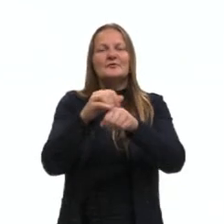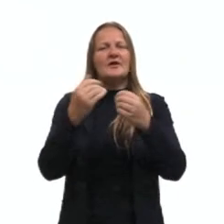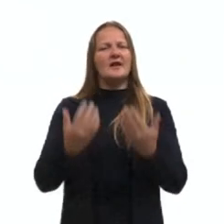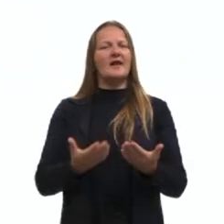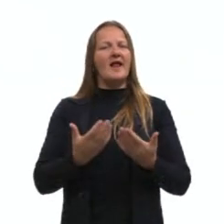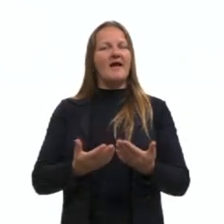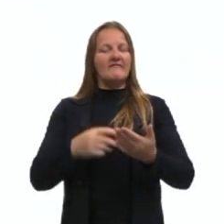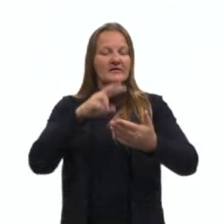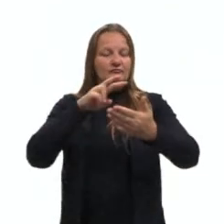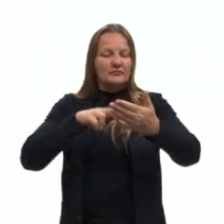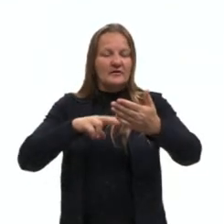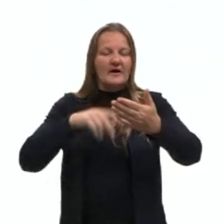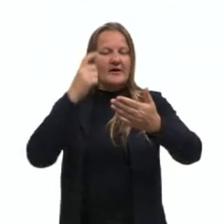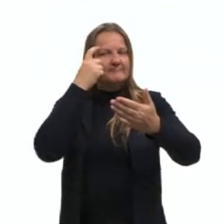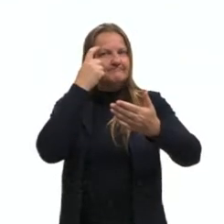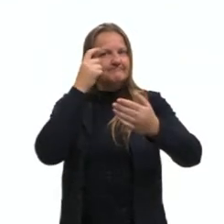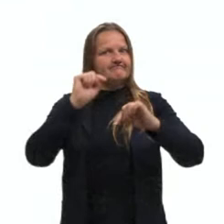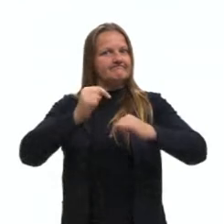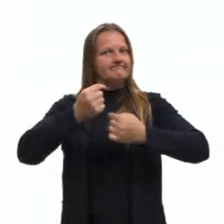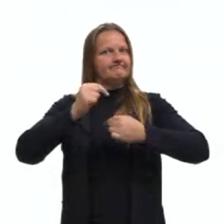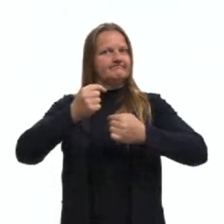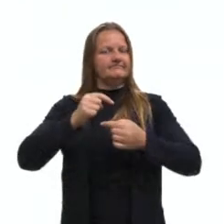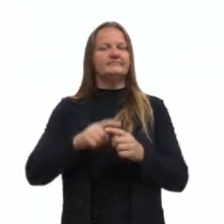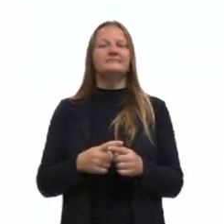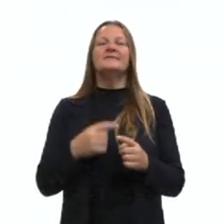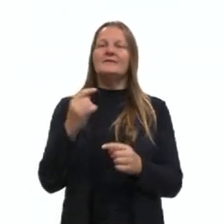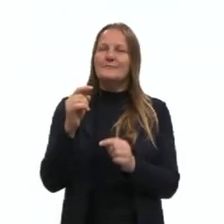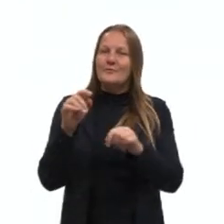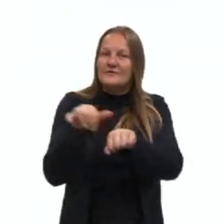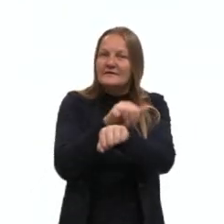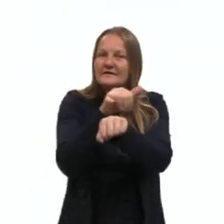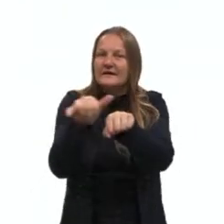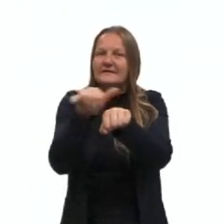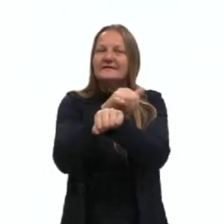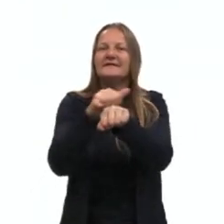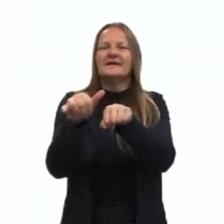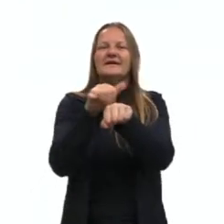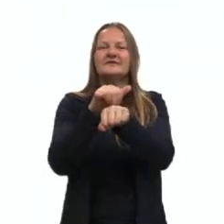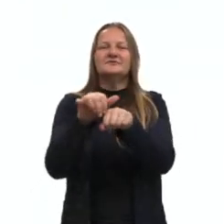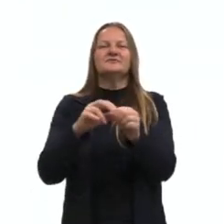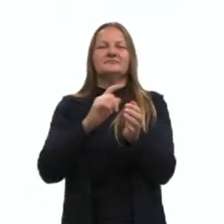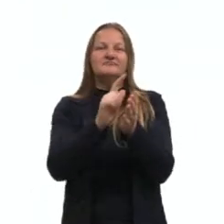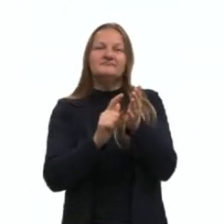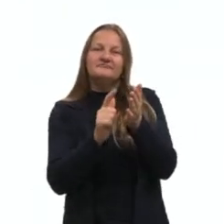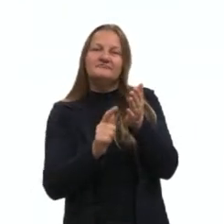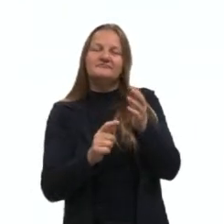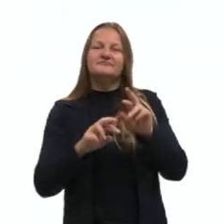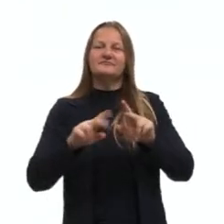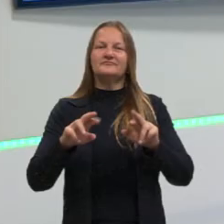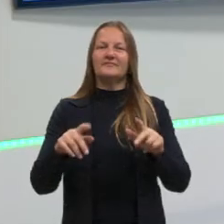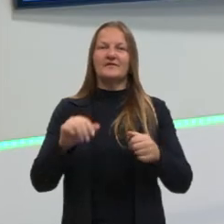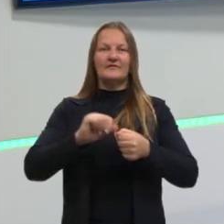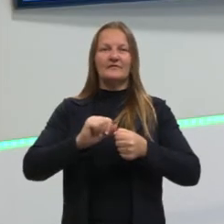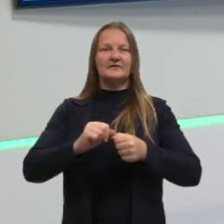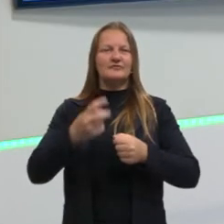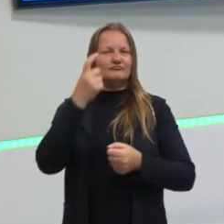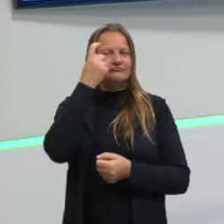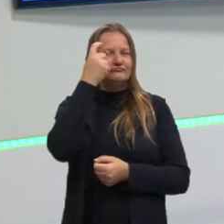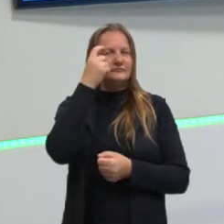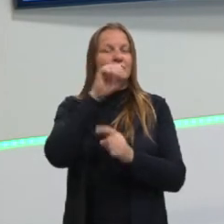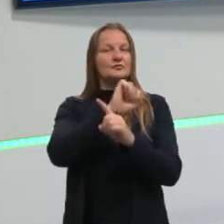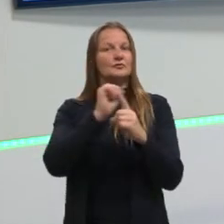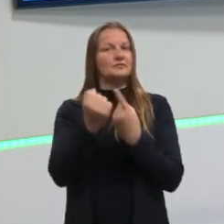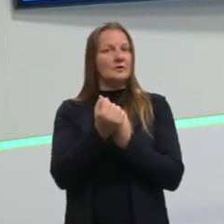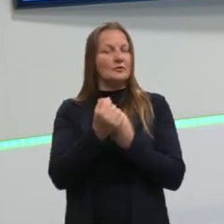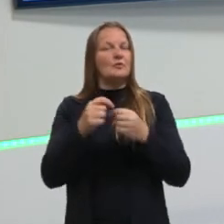e que nos fazem pensar sobre aquilo. Então, é uma boa maneira da gente poder fazer essa reflexão social